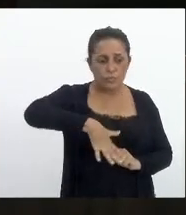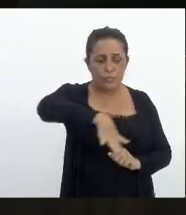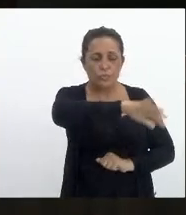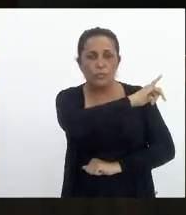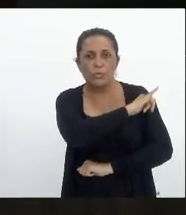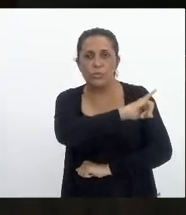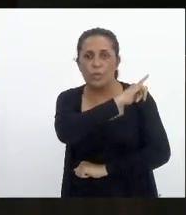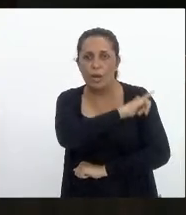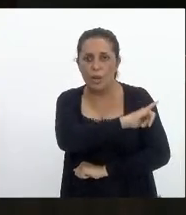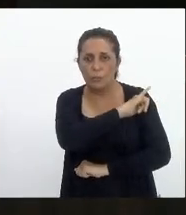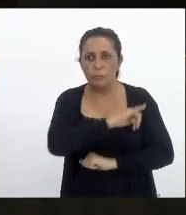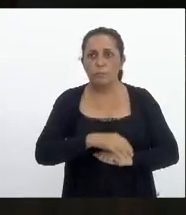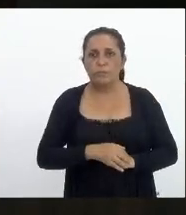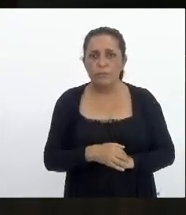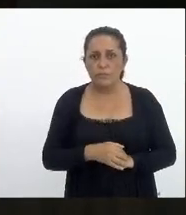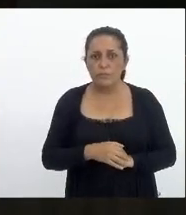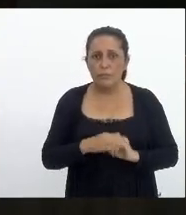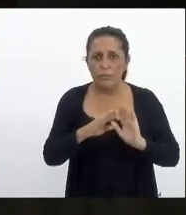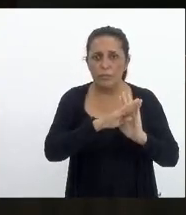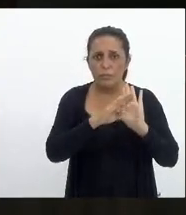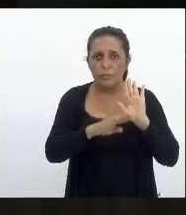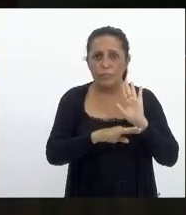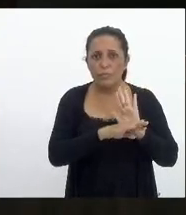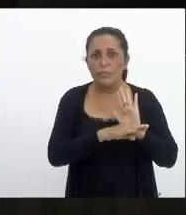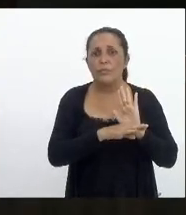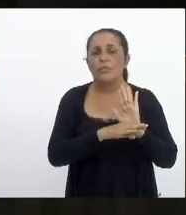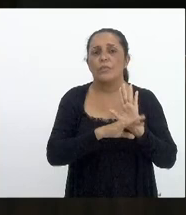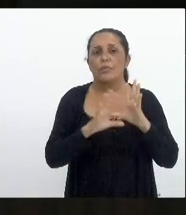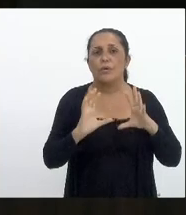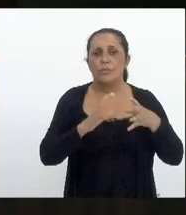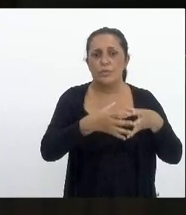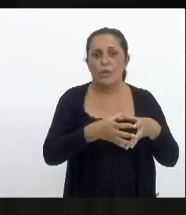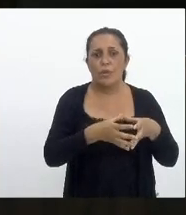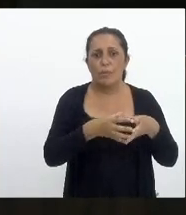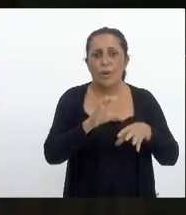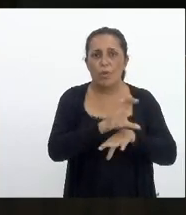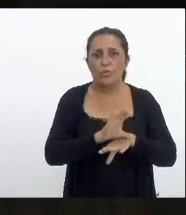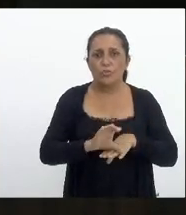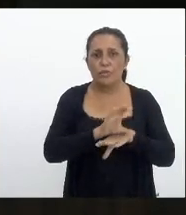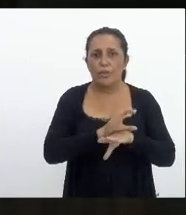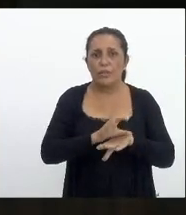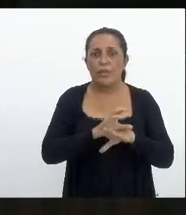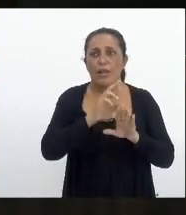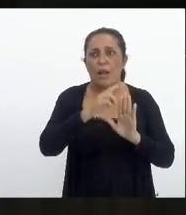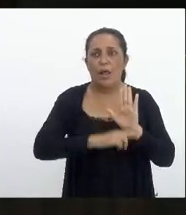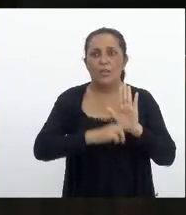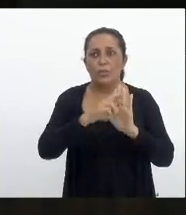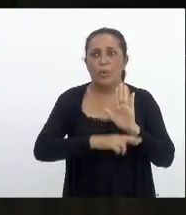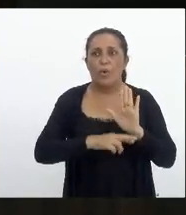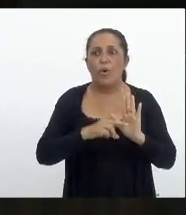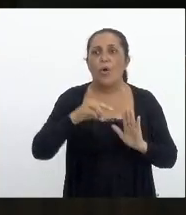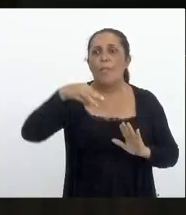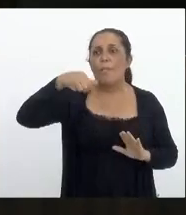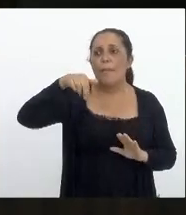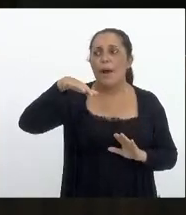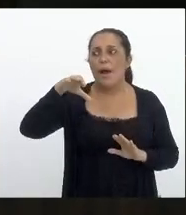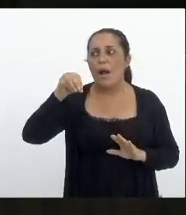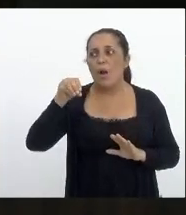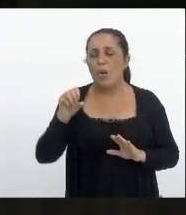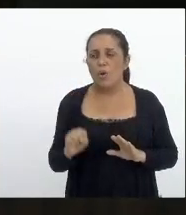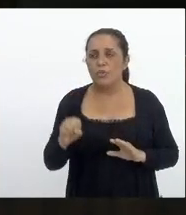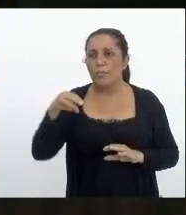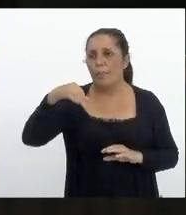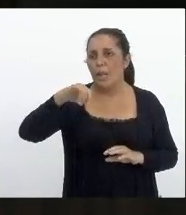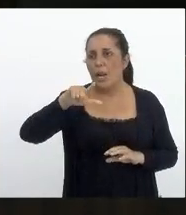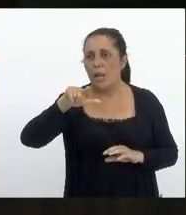parecer da comissão de condição de justiça pela constitucionalidade relator deputado Marcos Miller pendente de